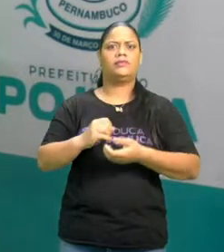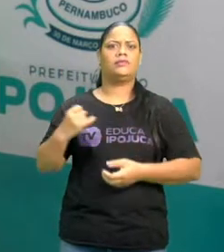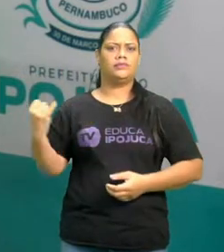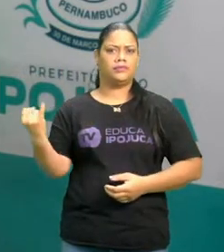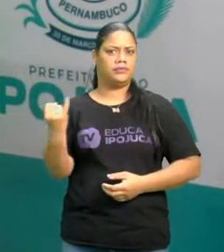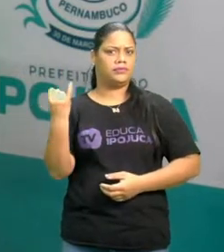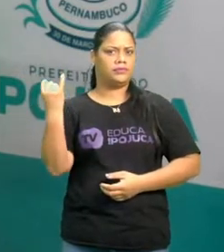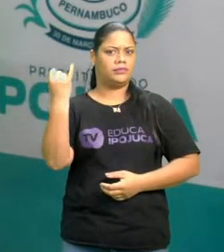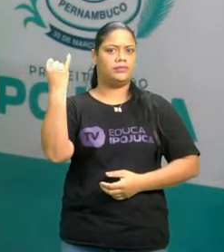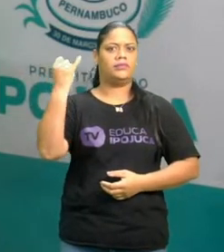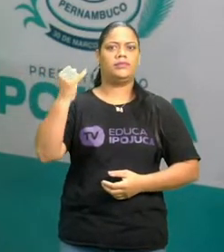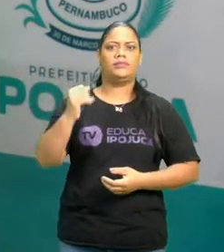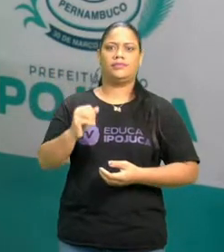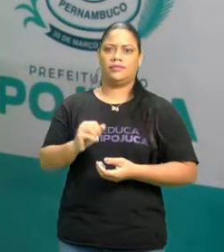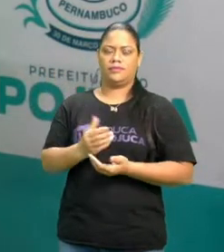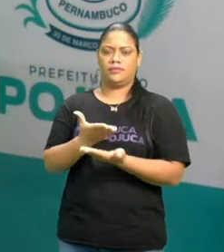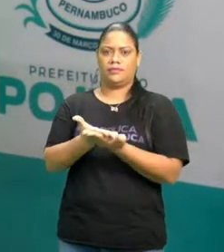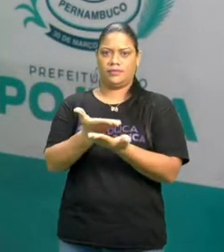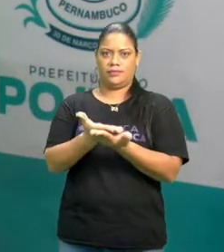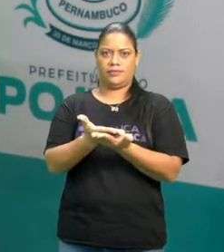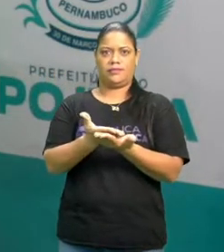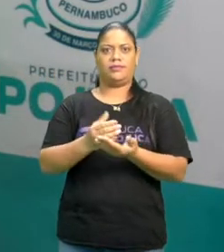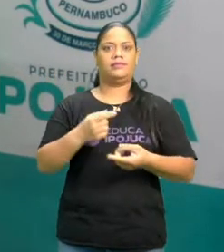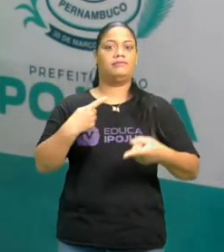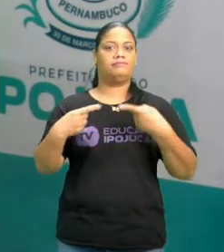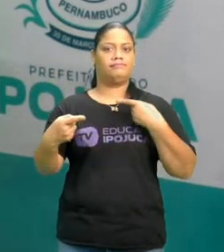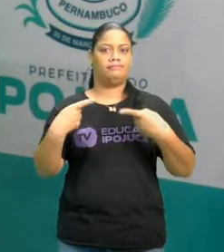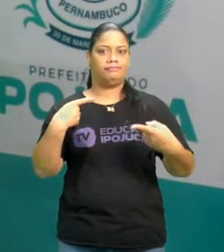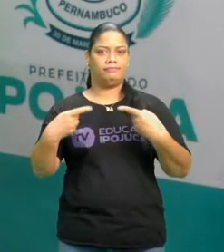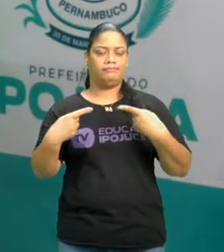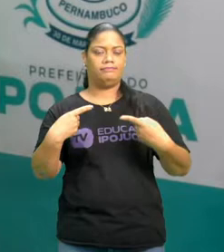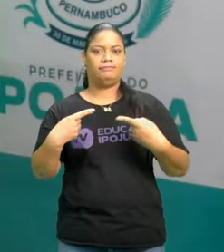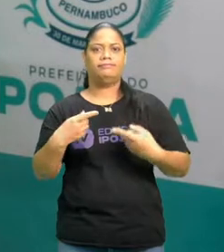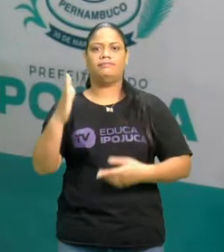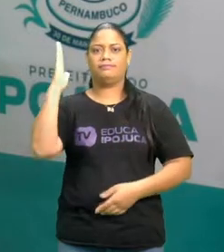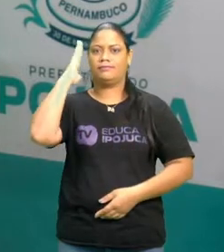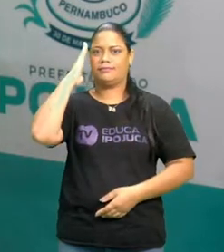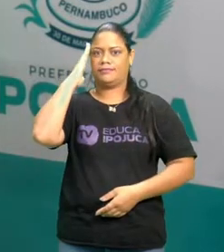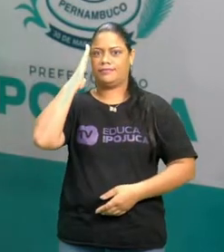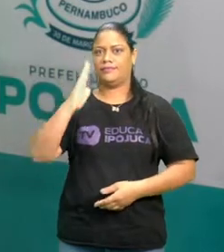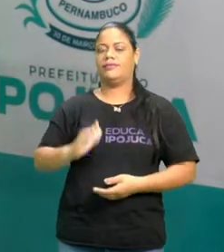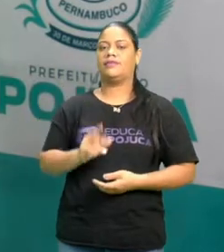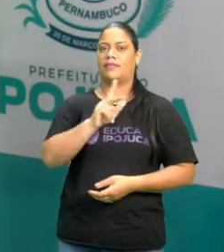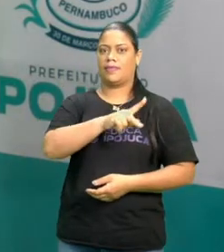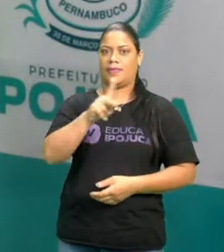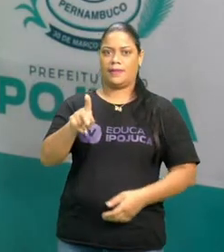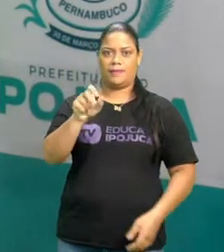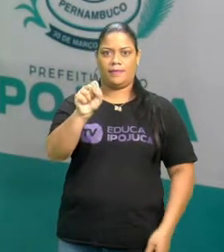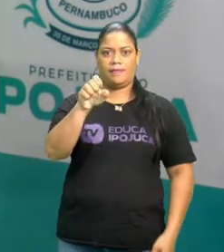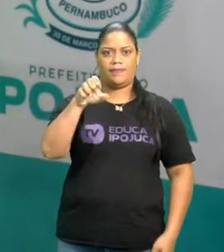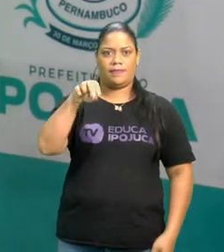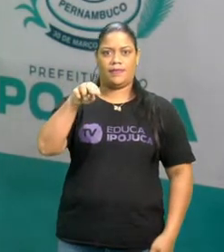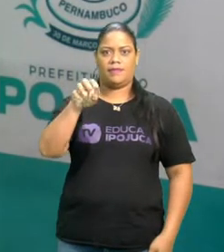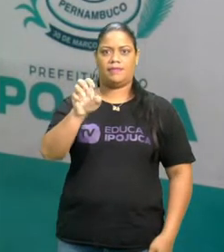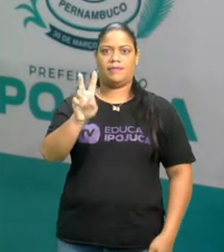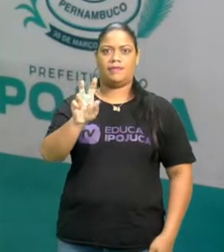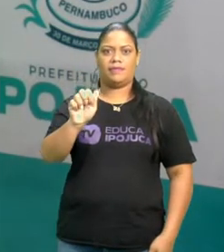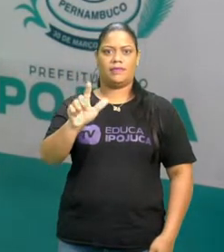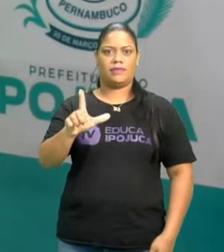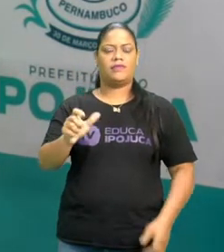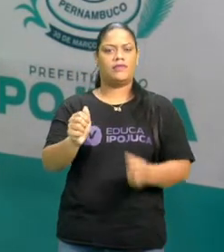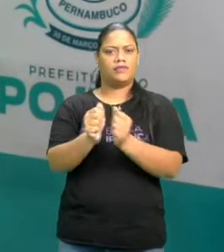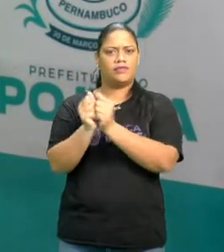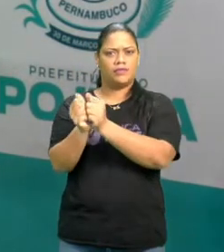importante para estudarmos, discutirmos e entendermos. Eu, professor Sennaval Santana, estarei com